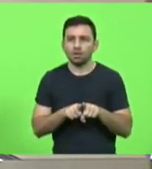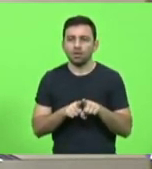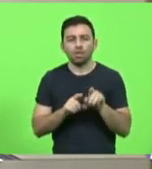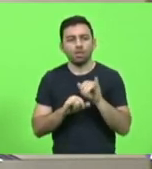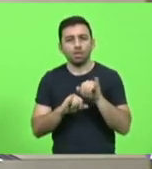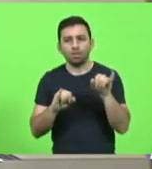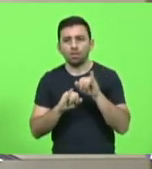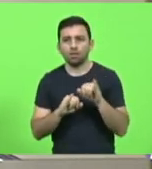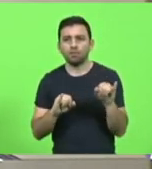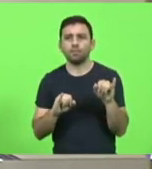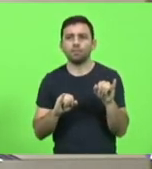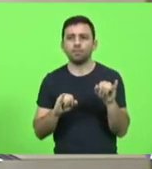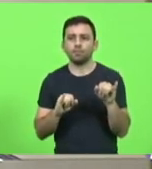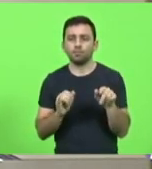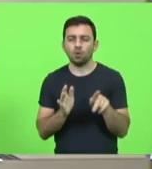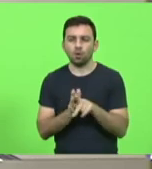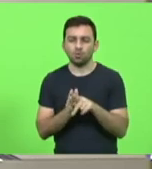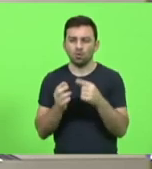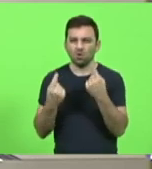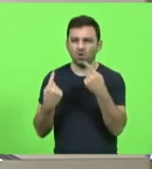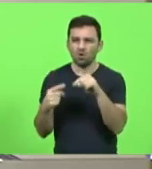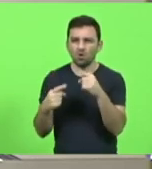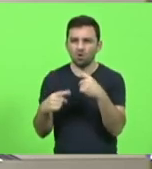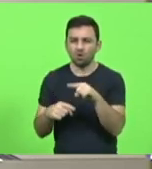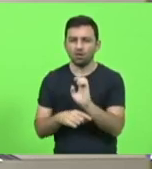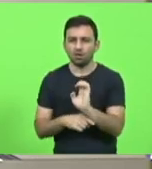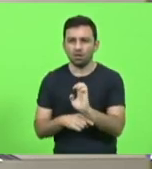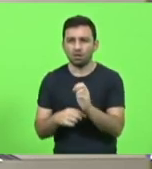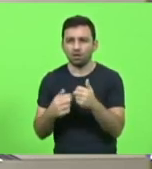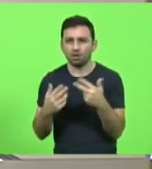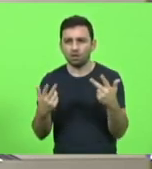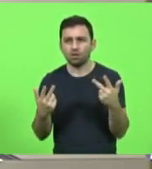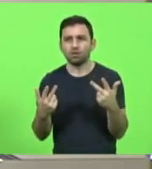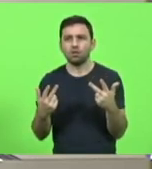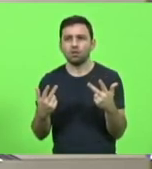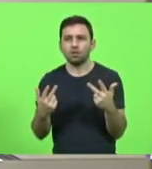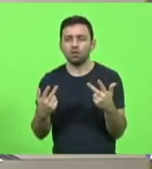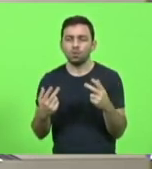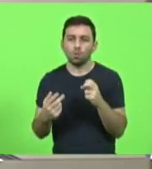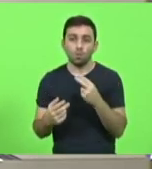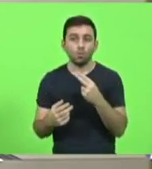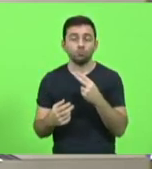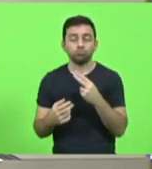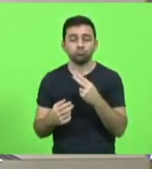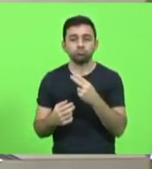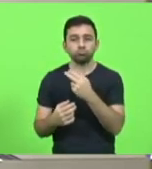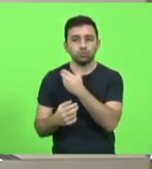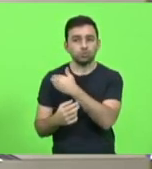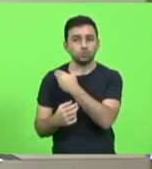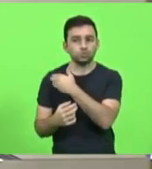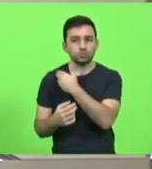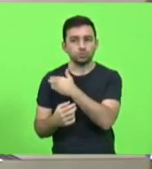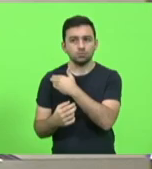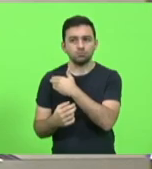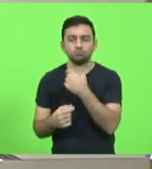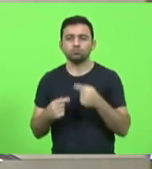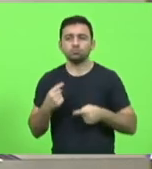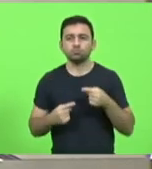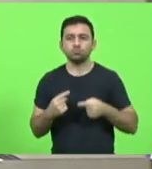de homofobia ou discriminação racial. Em discussão,